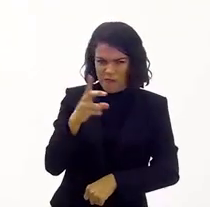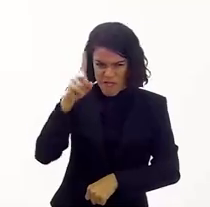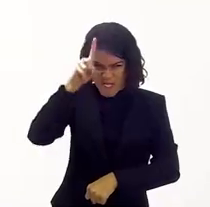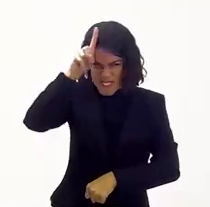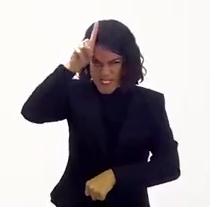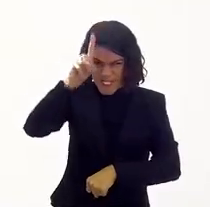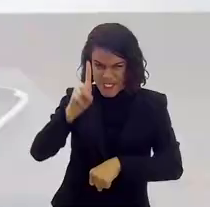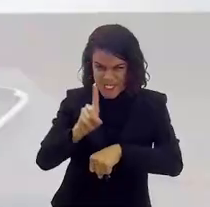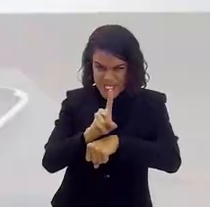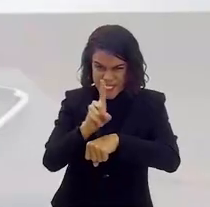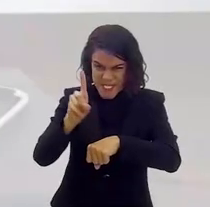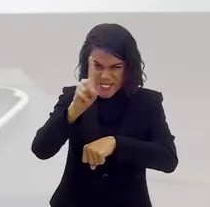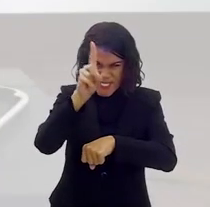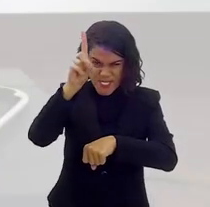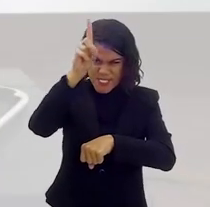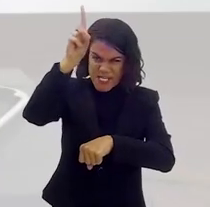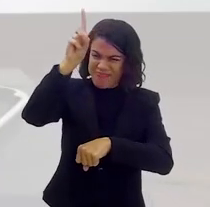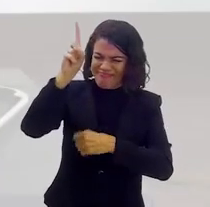capeta levitar.